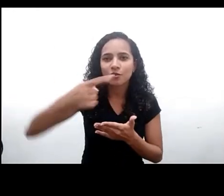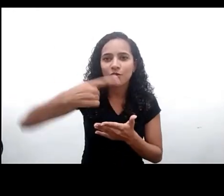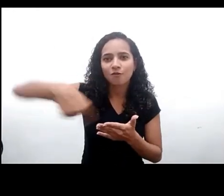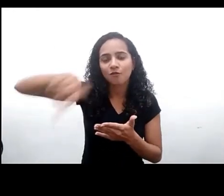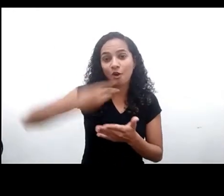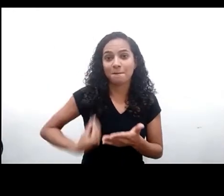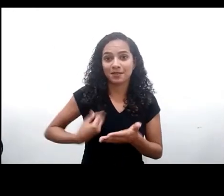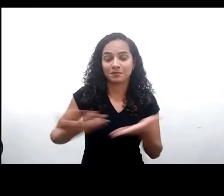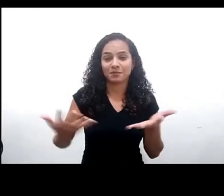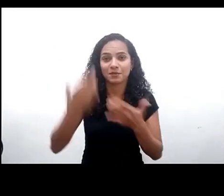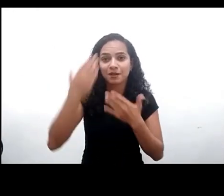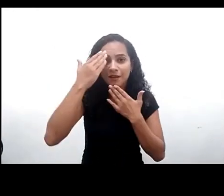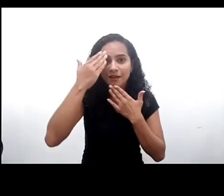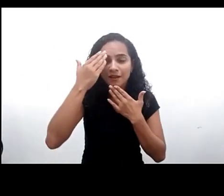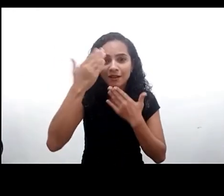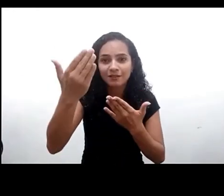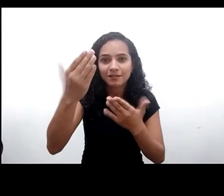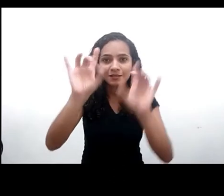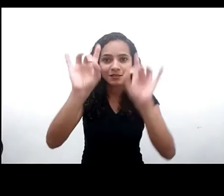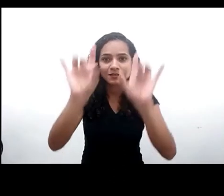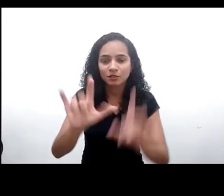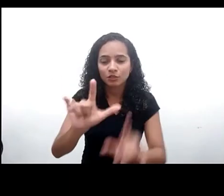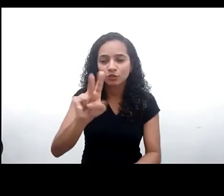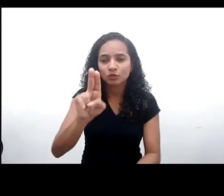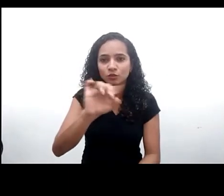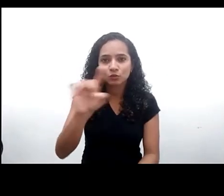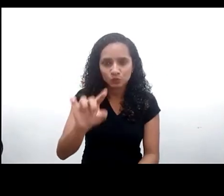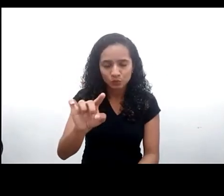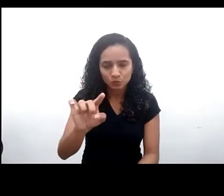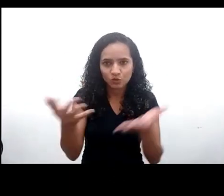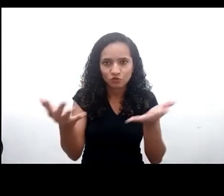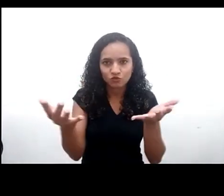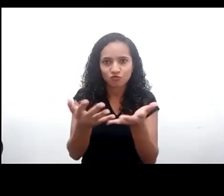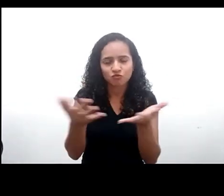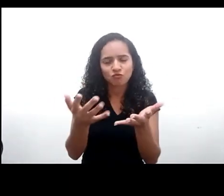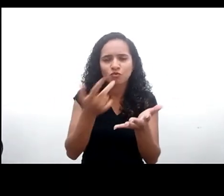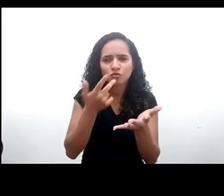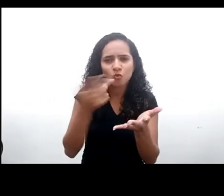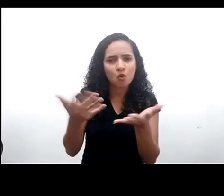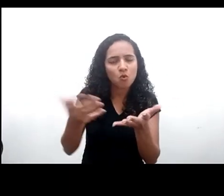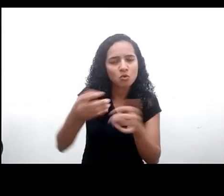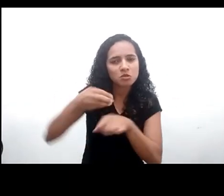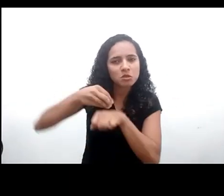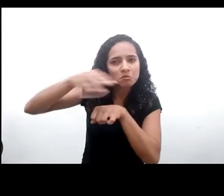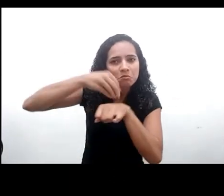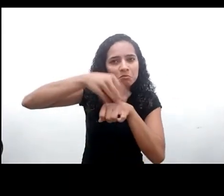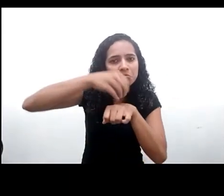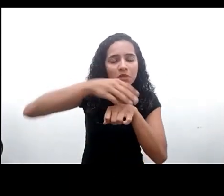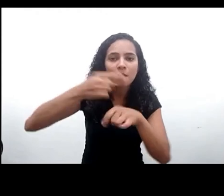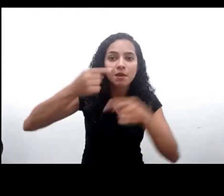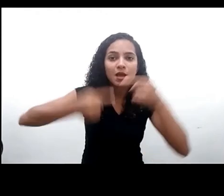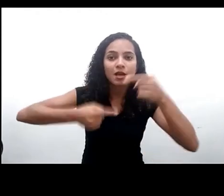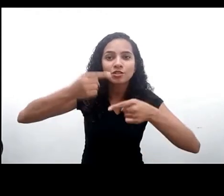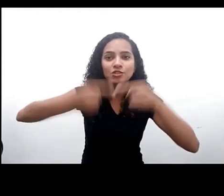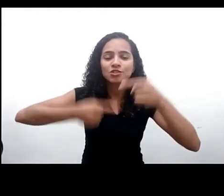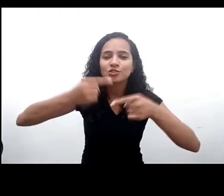agradecemos em especial Luiz Pedeneira que trouxe pra nós a possibilidade de discutir por meio da